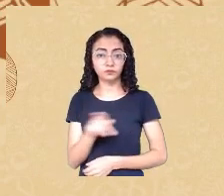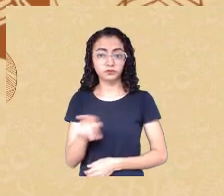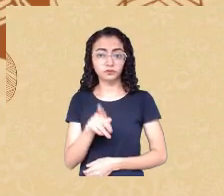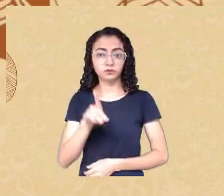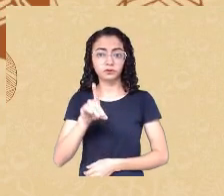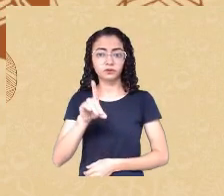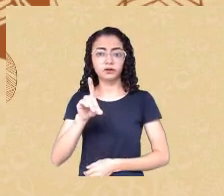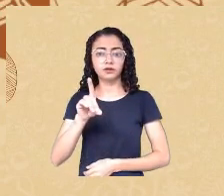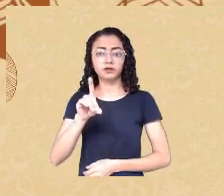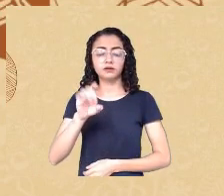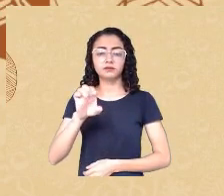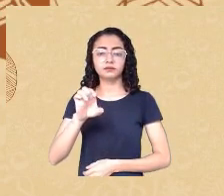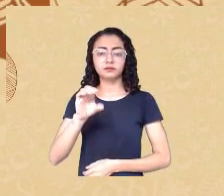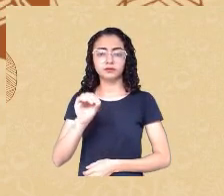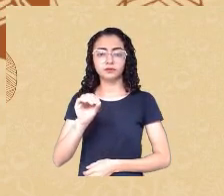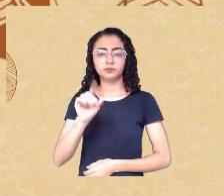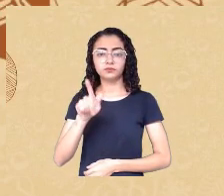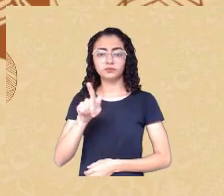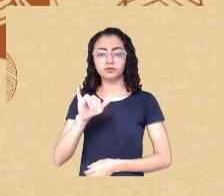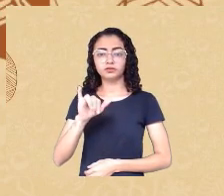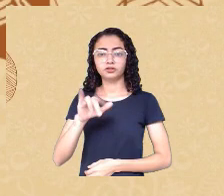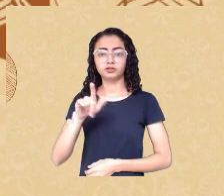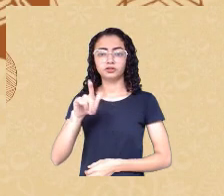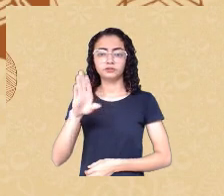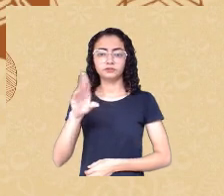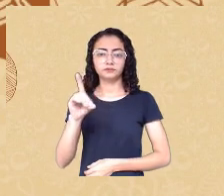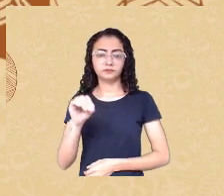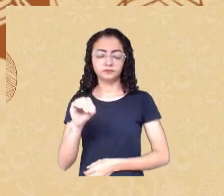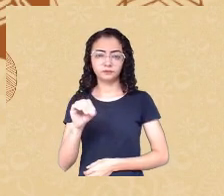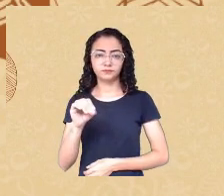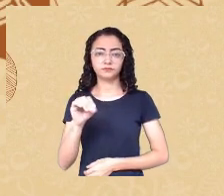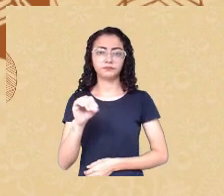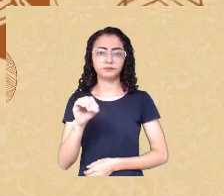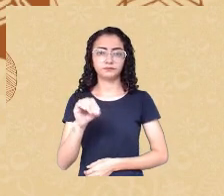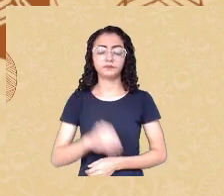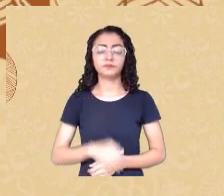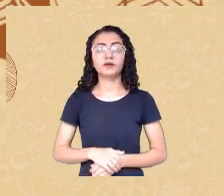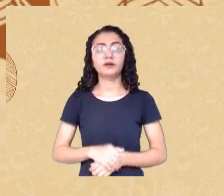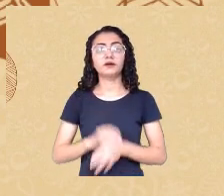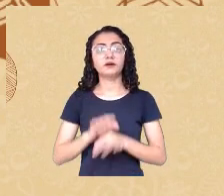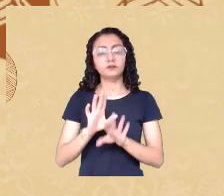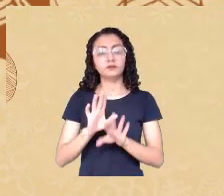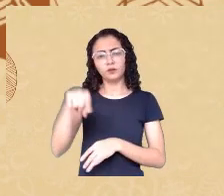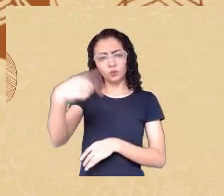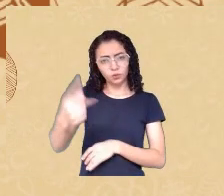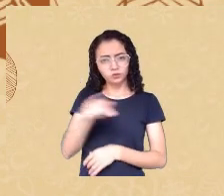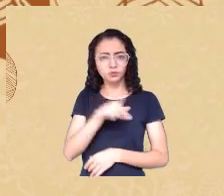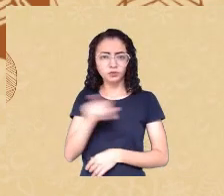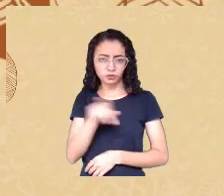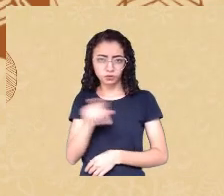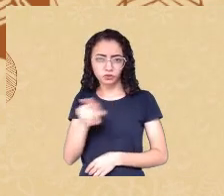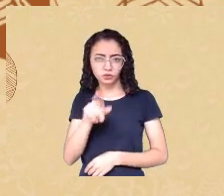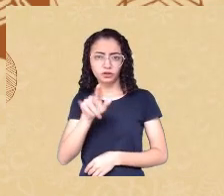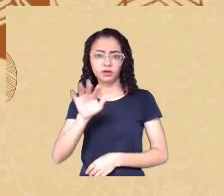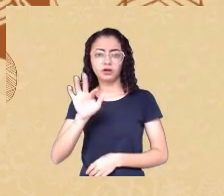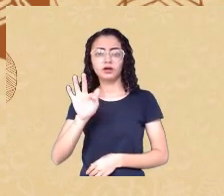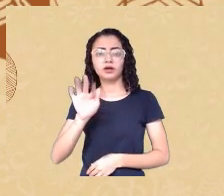e a professora Flávia, como ela estava com uma questão técnica, ela fala na sequência, tudo bem? Obrigada.